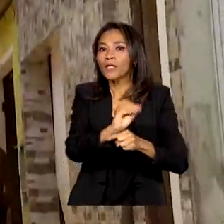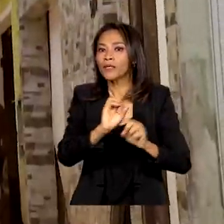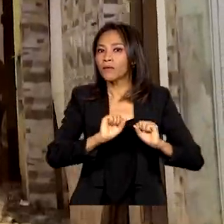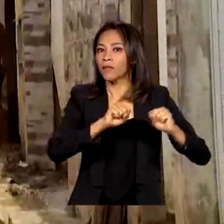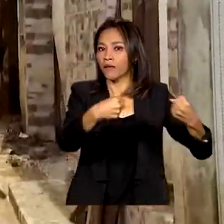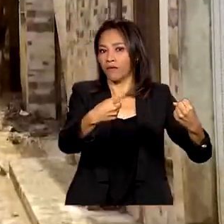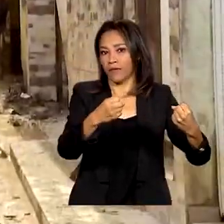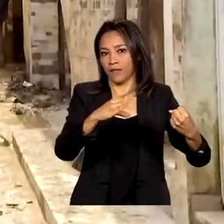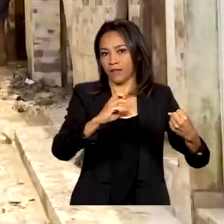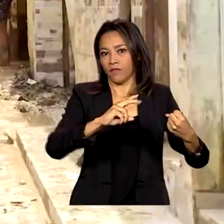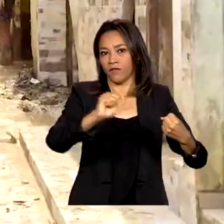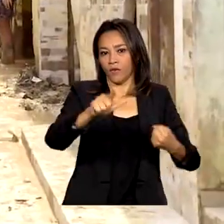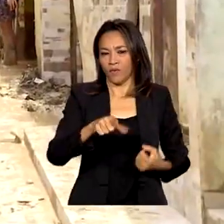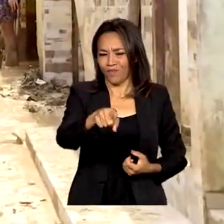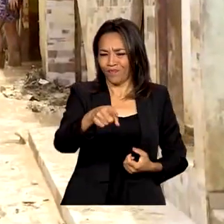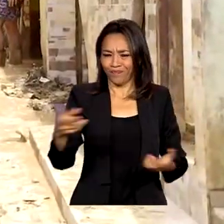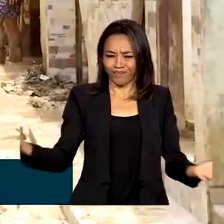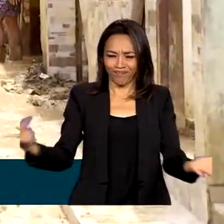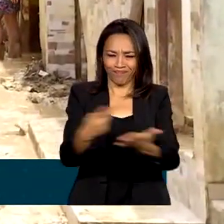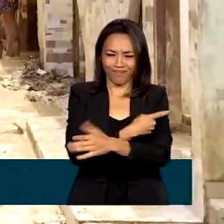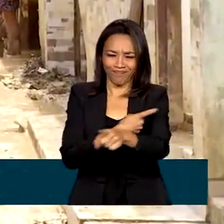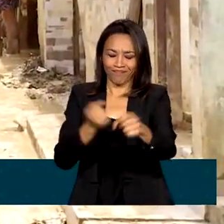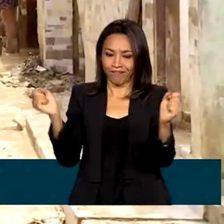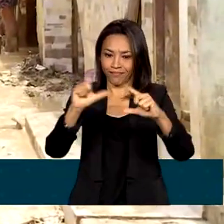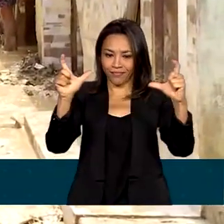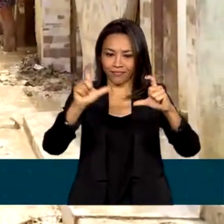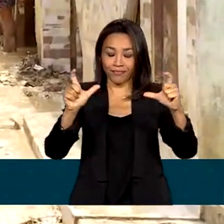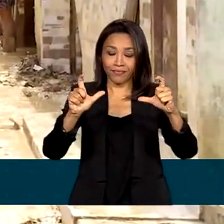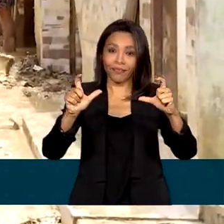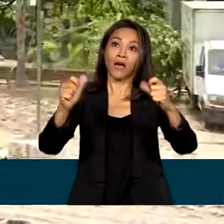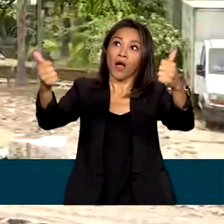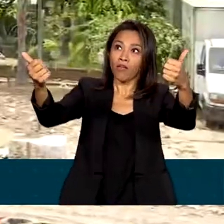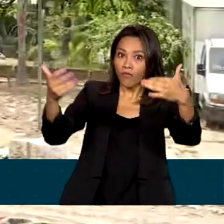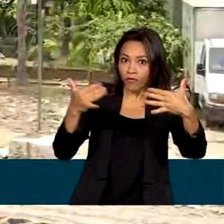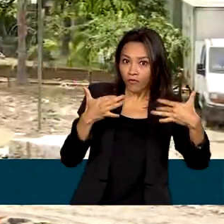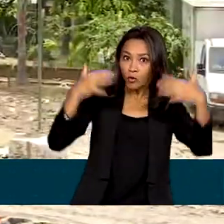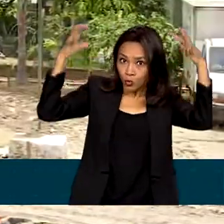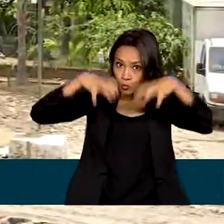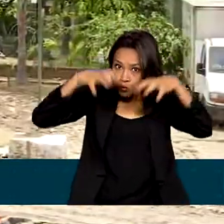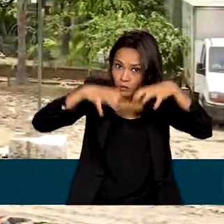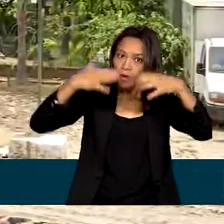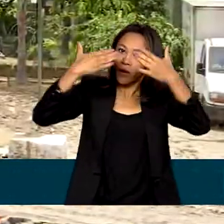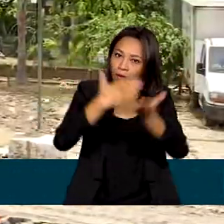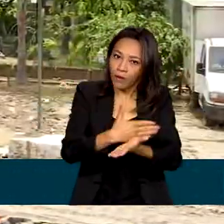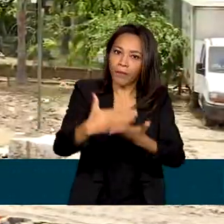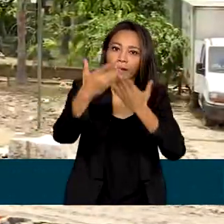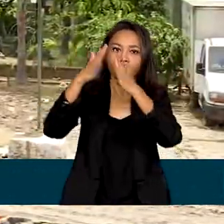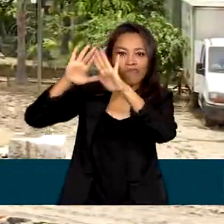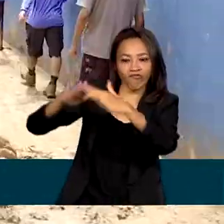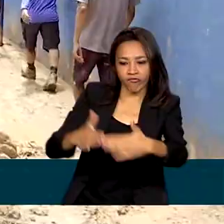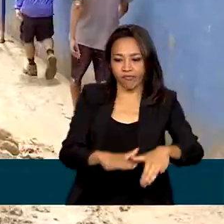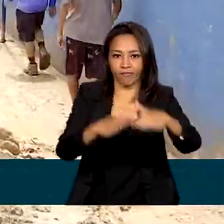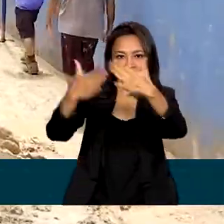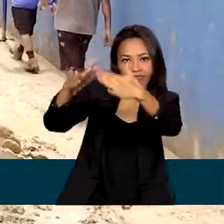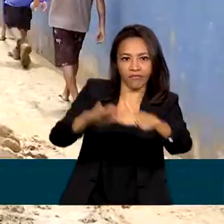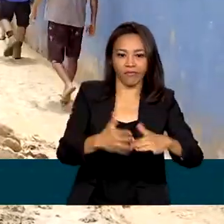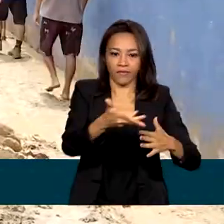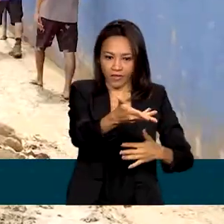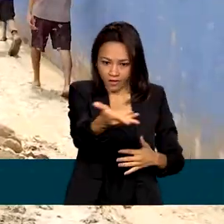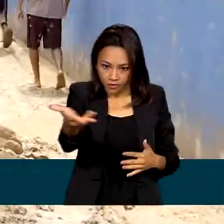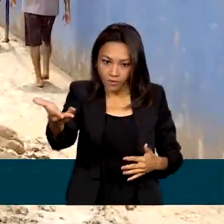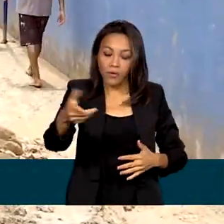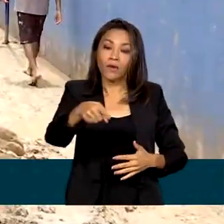Uma tragédia recorrente. É só chegar a época de chuvas que começam os deslizamentos de encostas. Em São